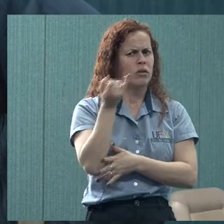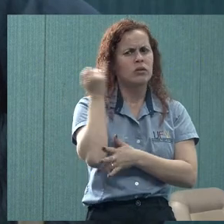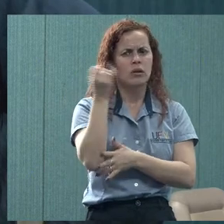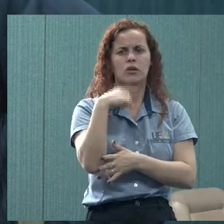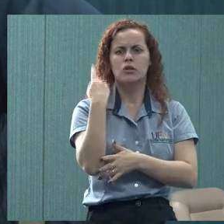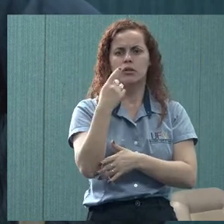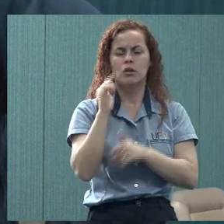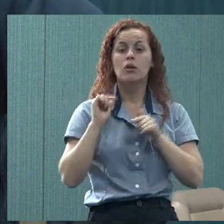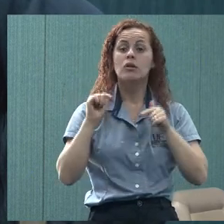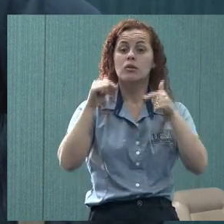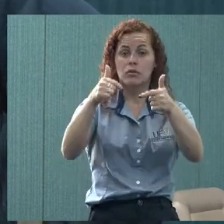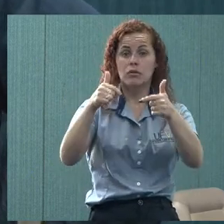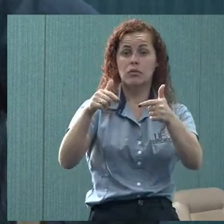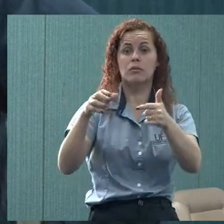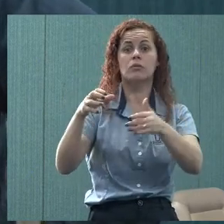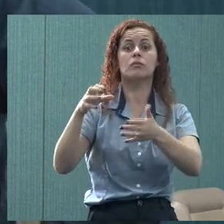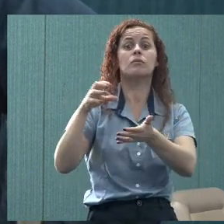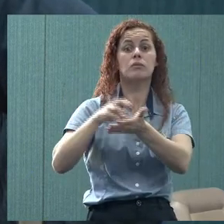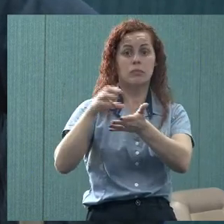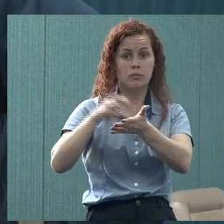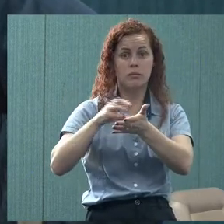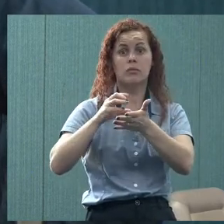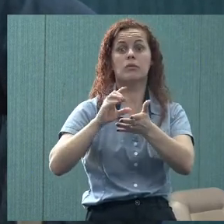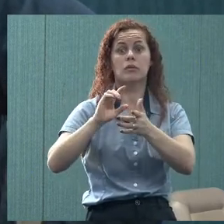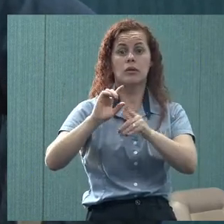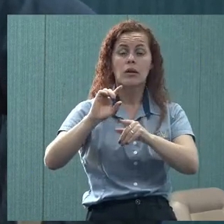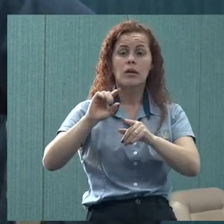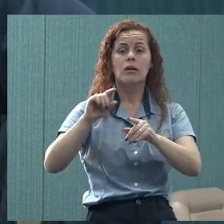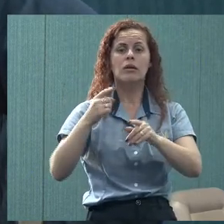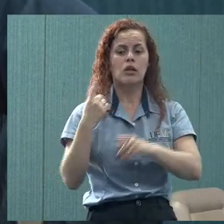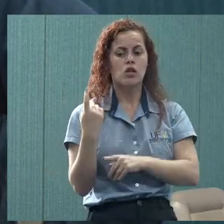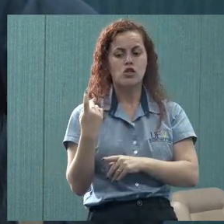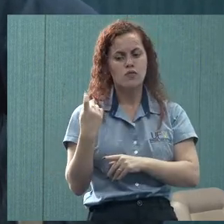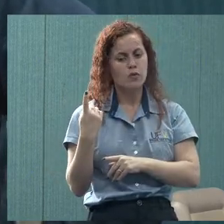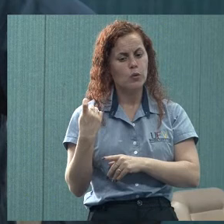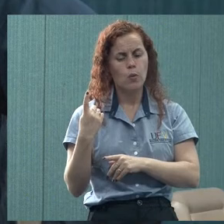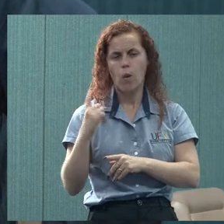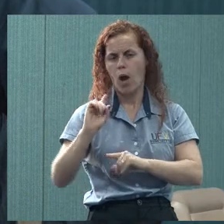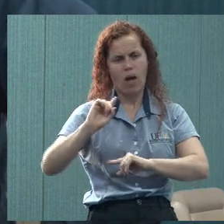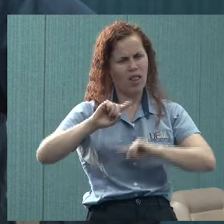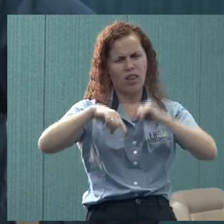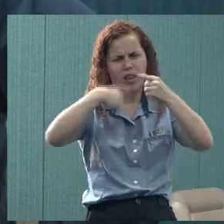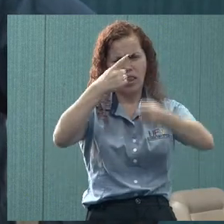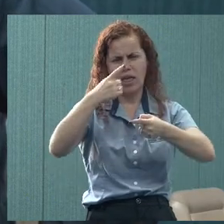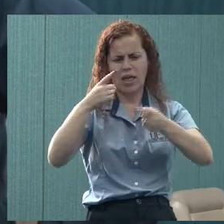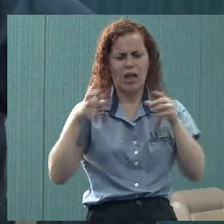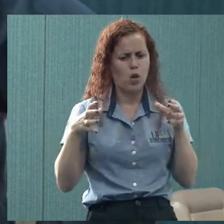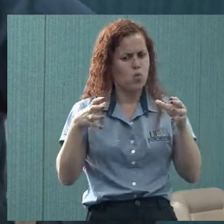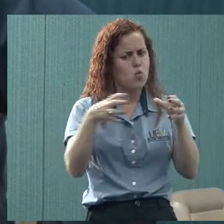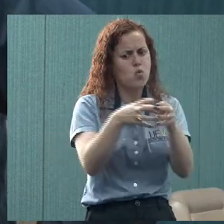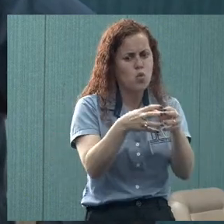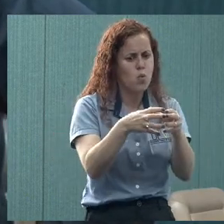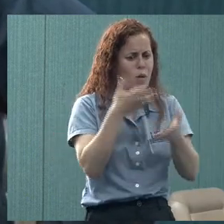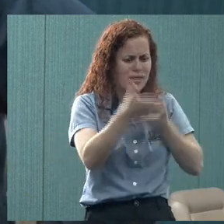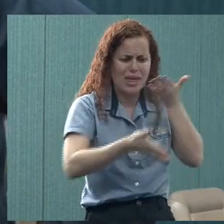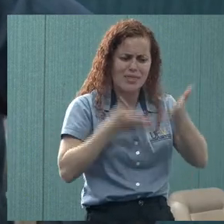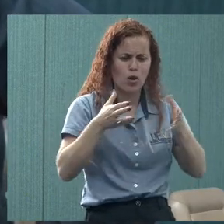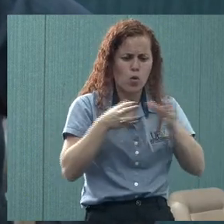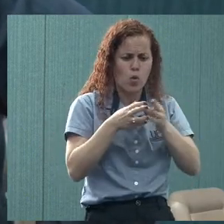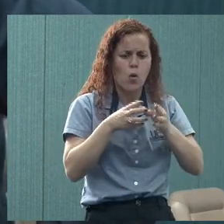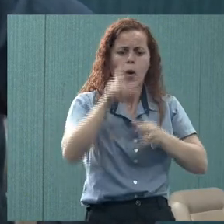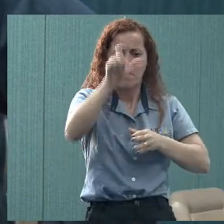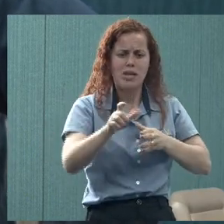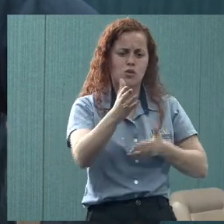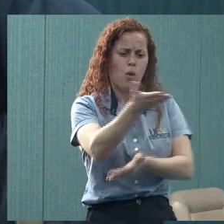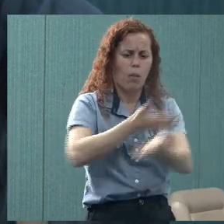das atividades lá do setor, para ir além do individual, além do atendimento um a um. A gente precisa colocar as pessoas para se encontrar